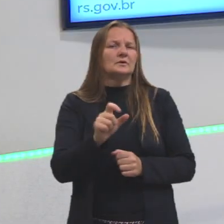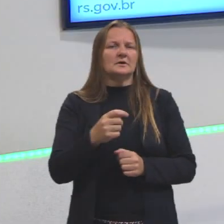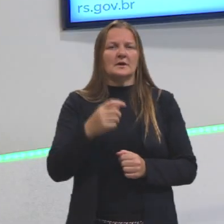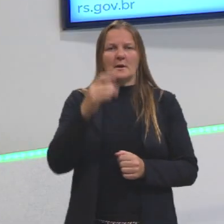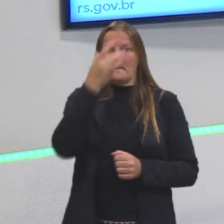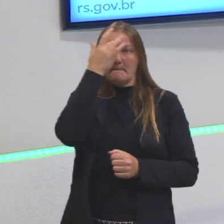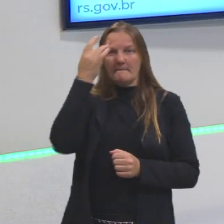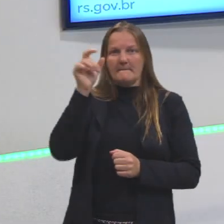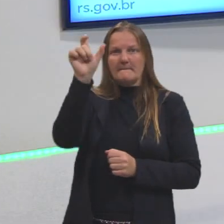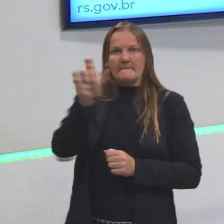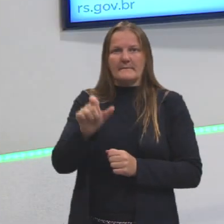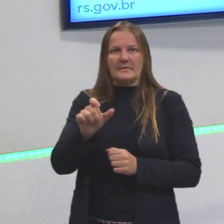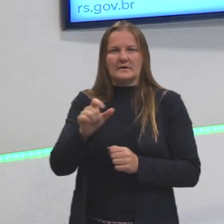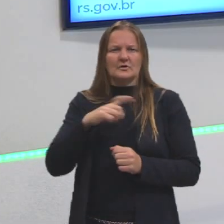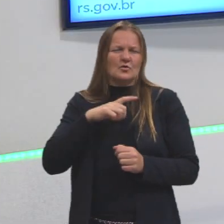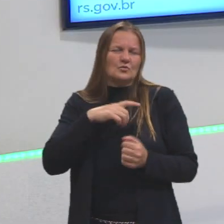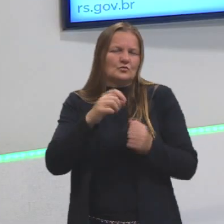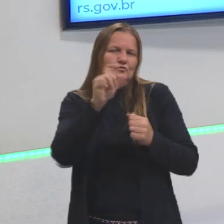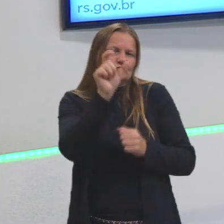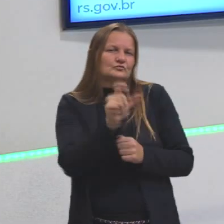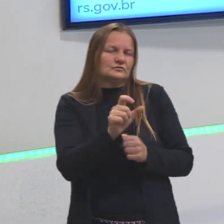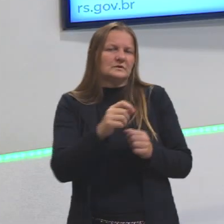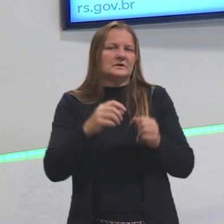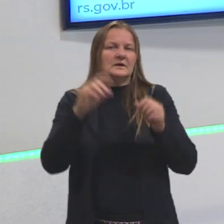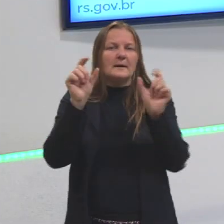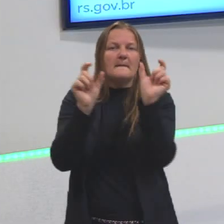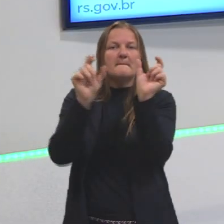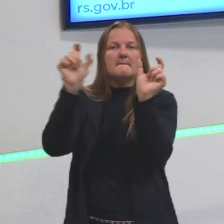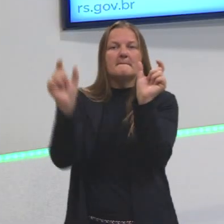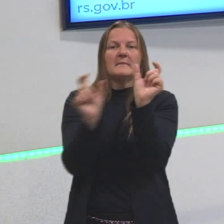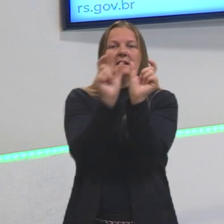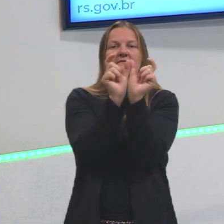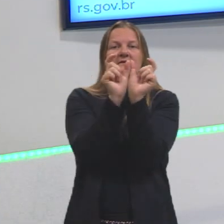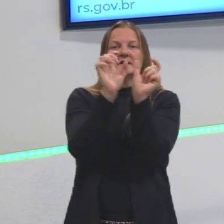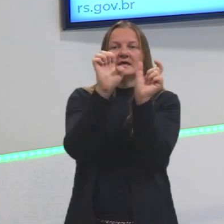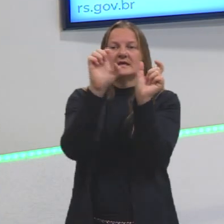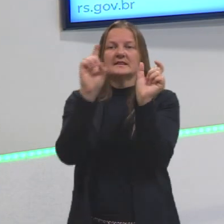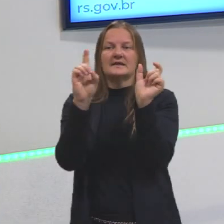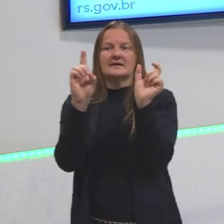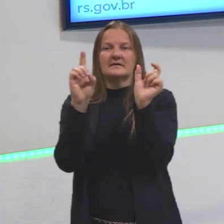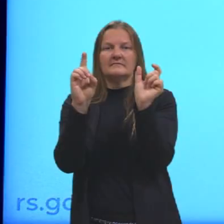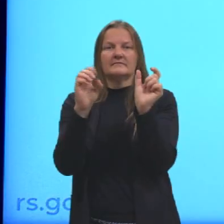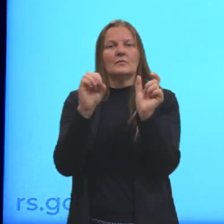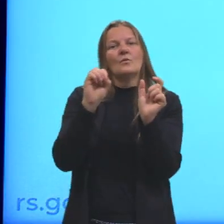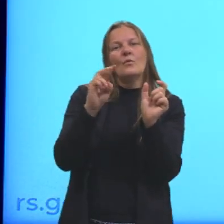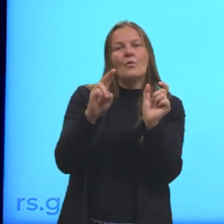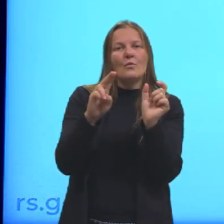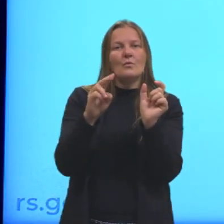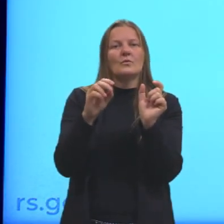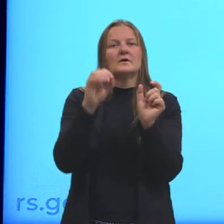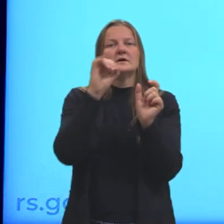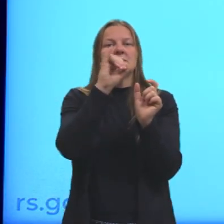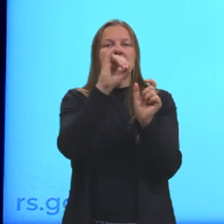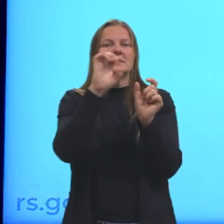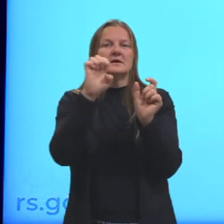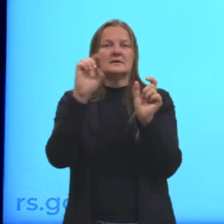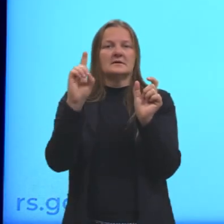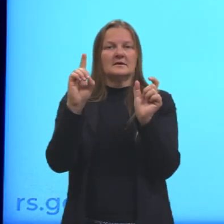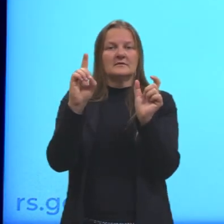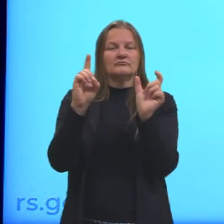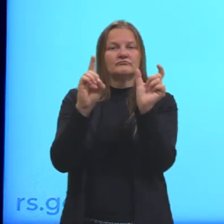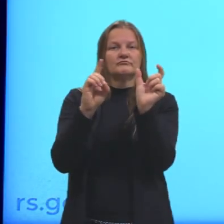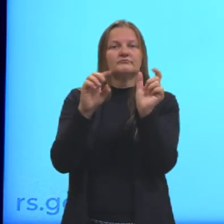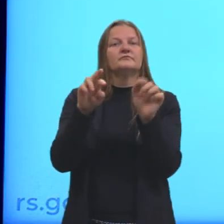recebe uma palavra em seguida e essa palavra possui um ed, ou ela possui um ied, é bem